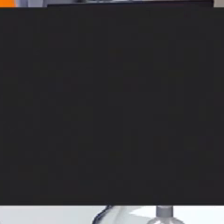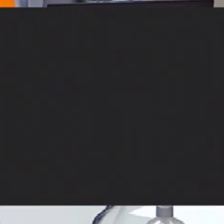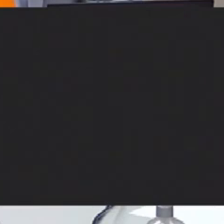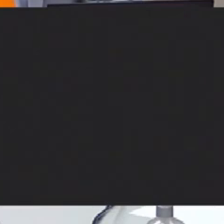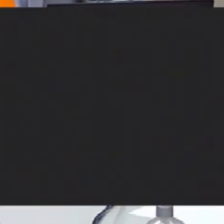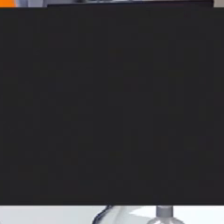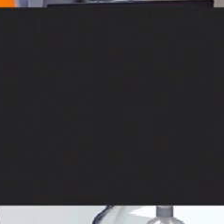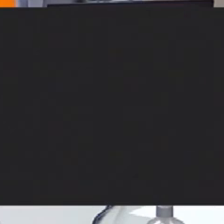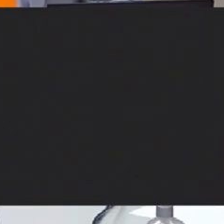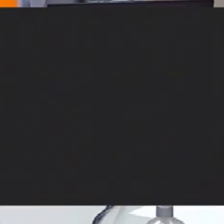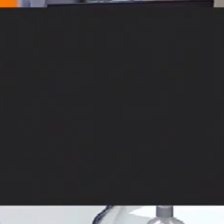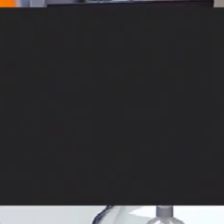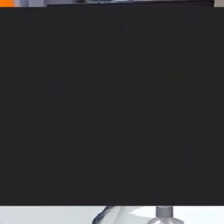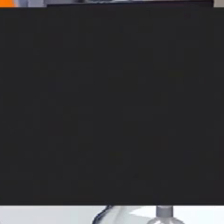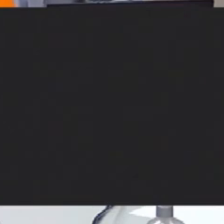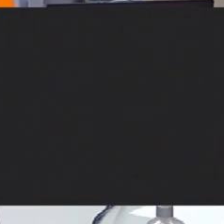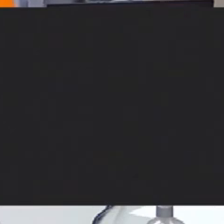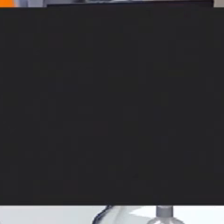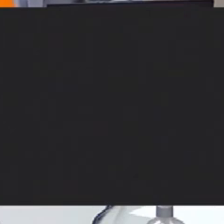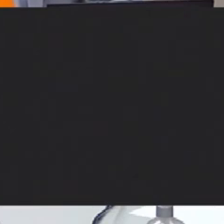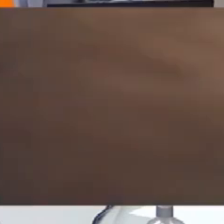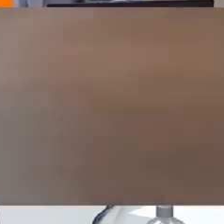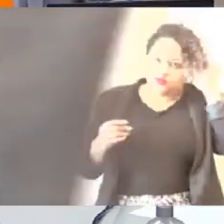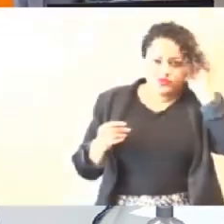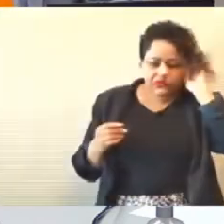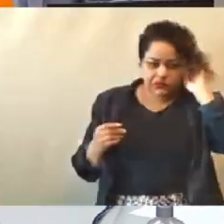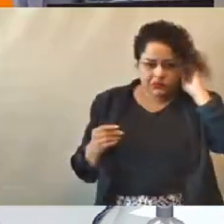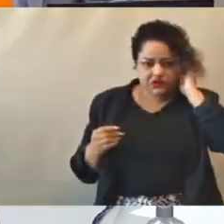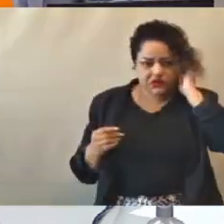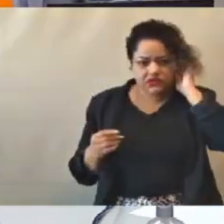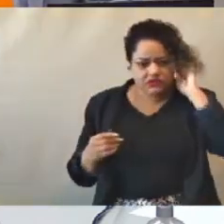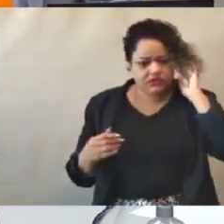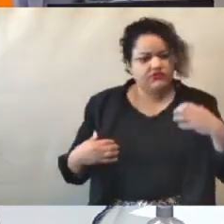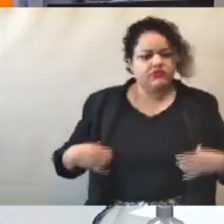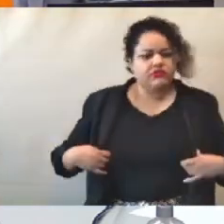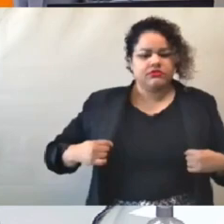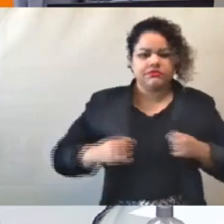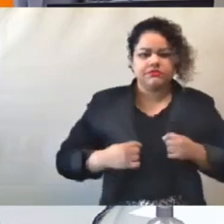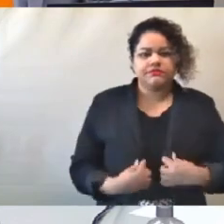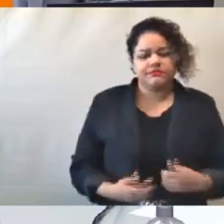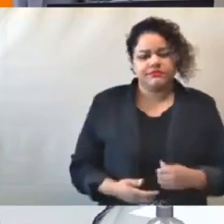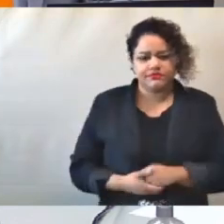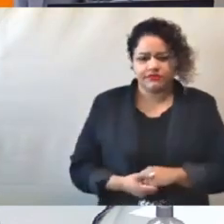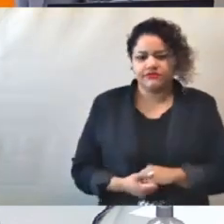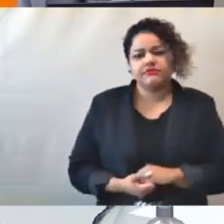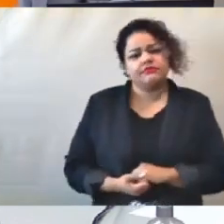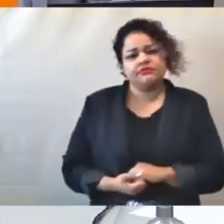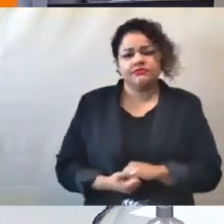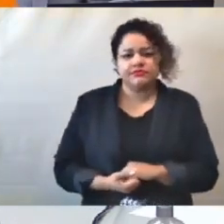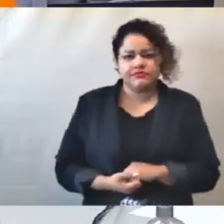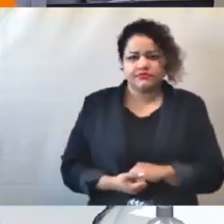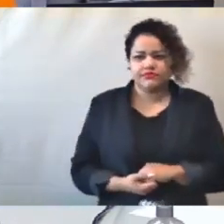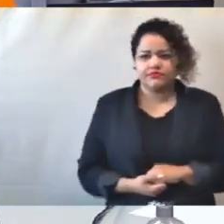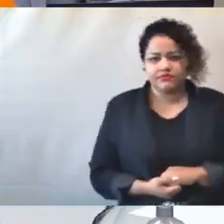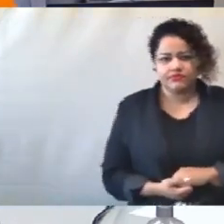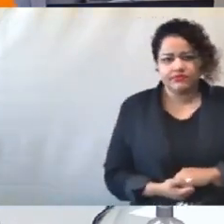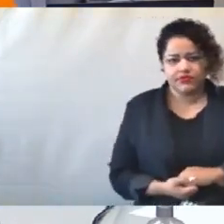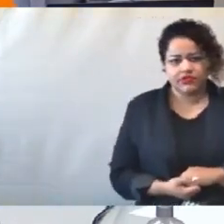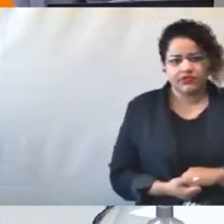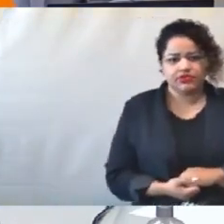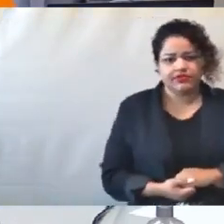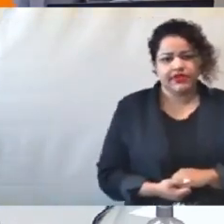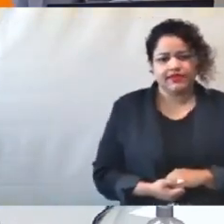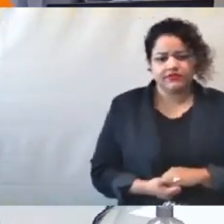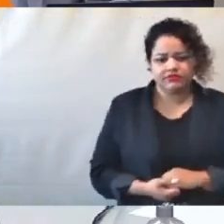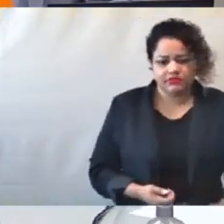setembro de 2023 pelo Sr. Ricardo Arueira e pela Sra. Ana Paula. O valor